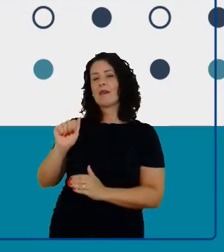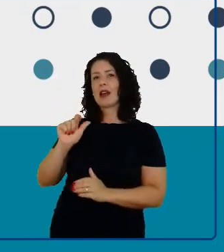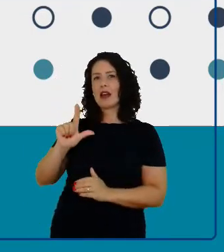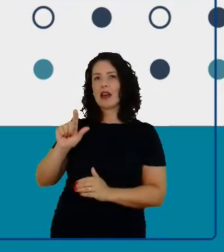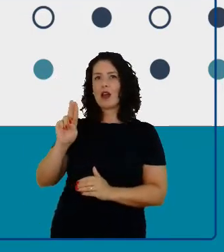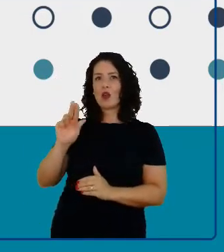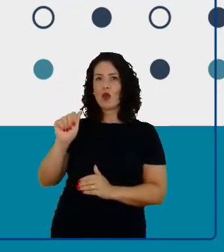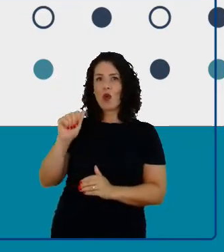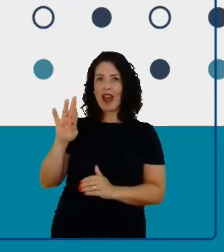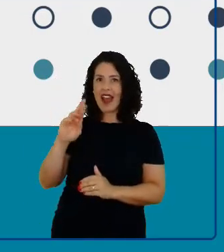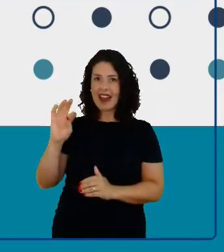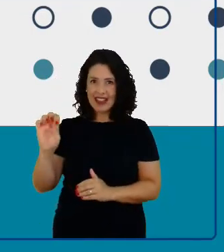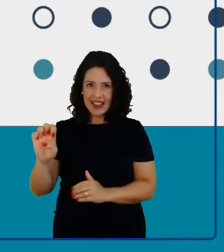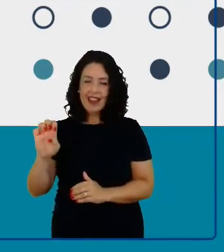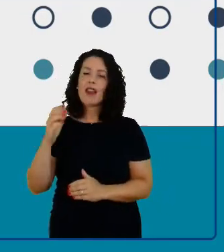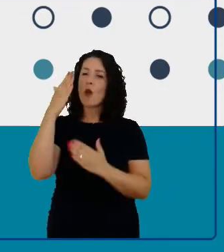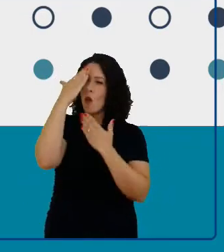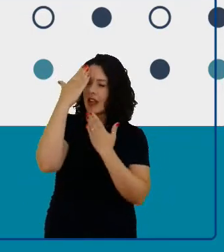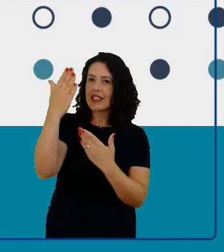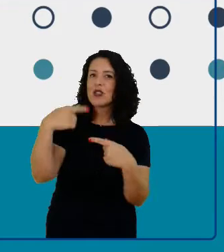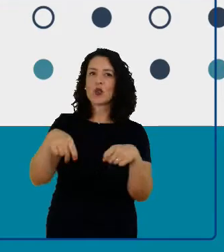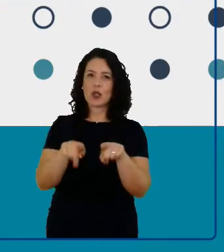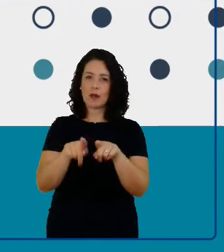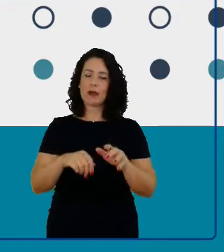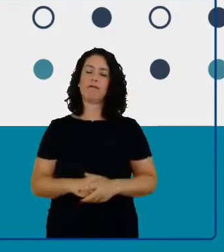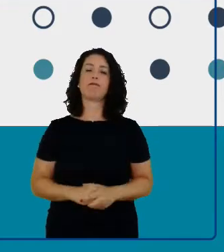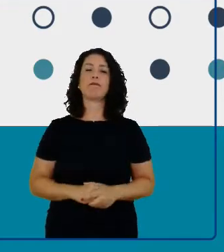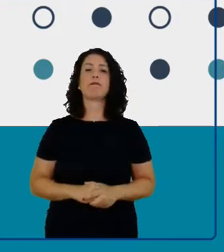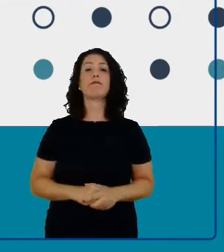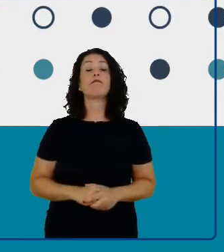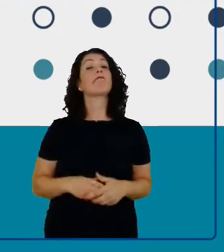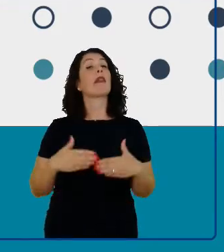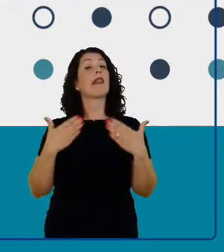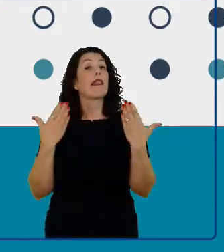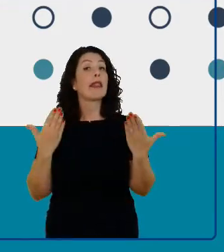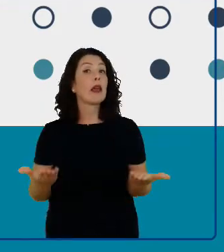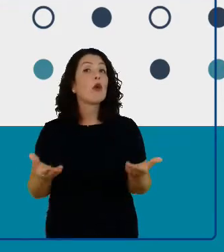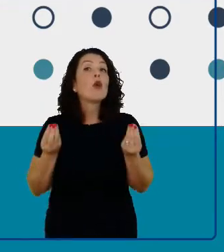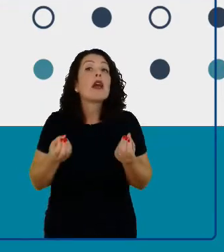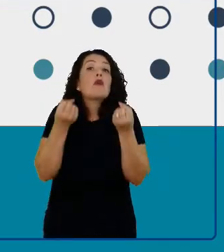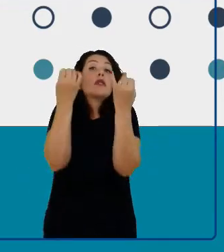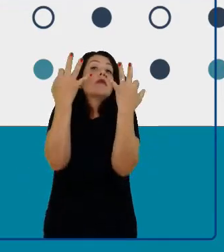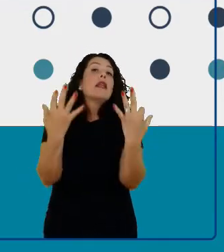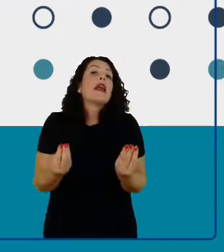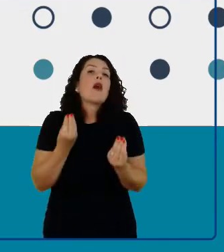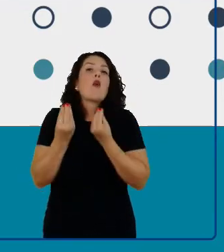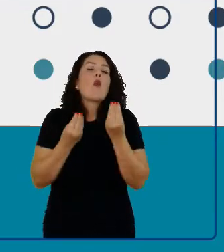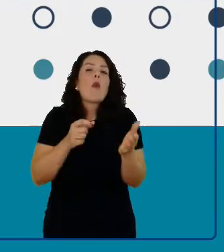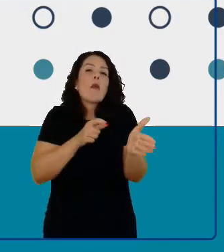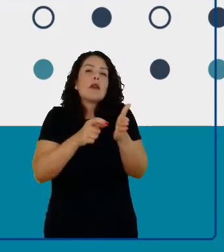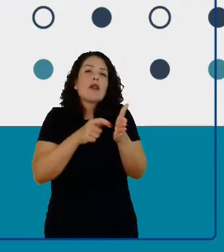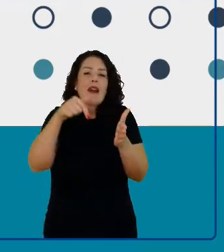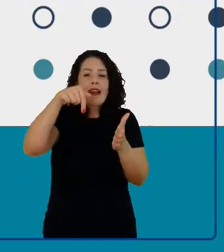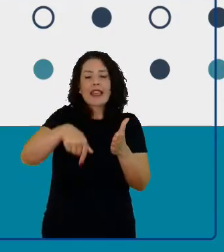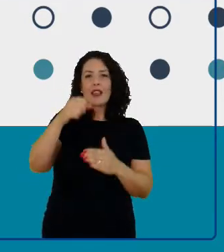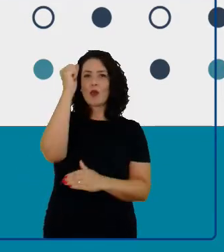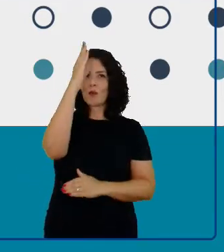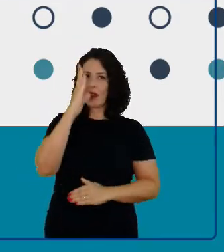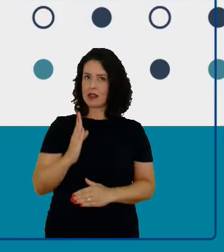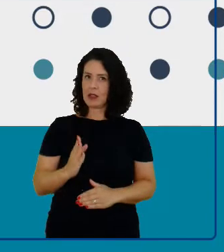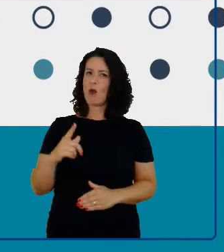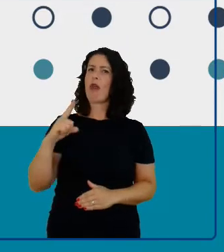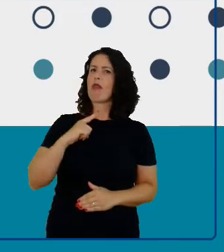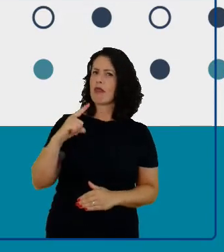Eu quero falar um pouco sobre o British Council no Brasil. No Brasil, nós temos